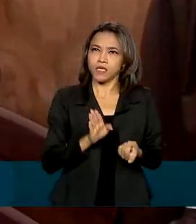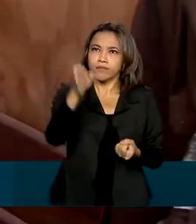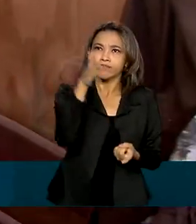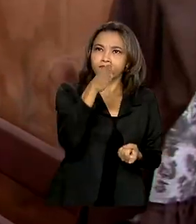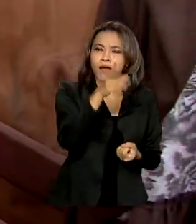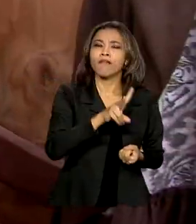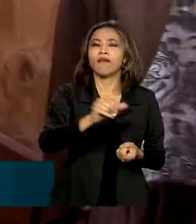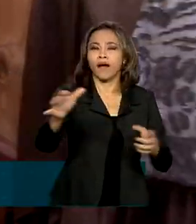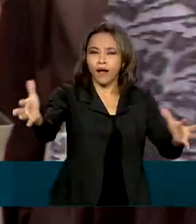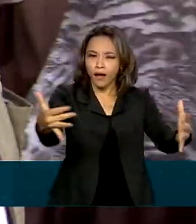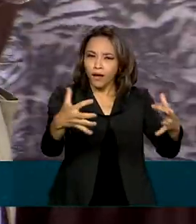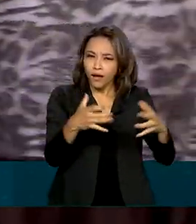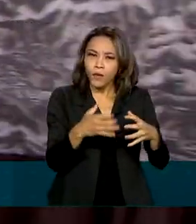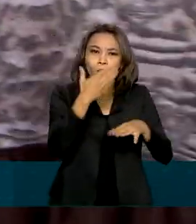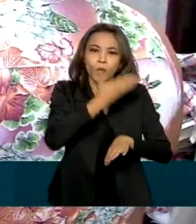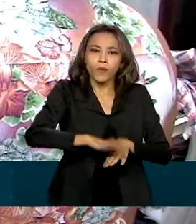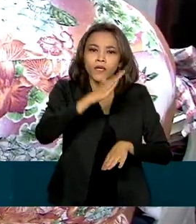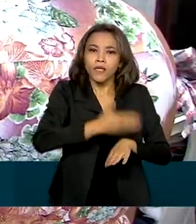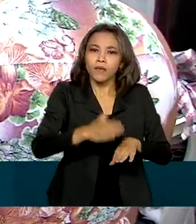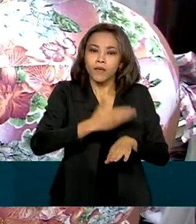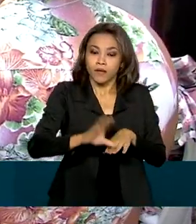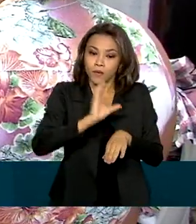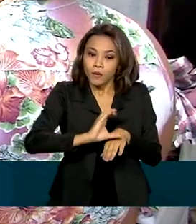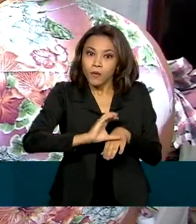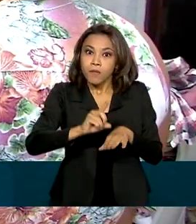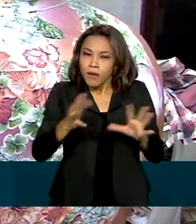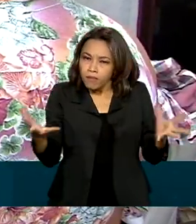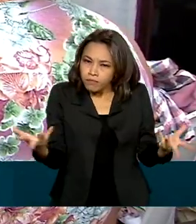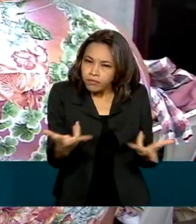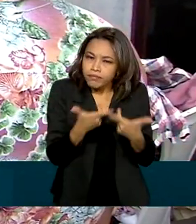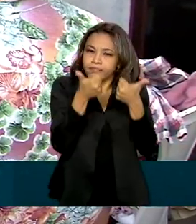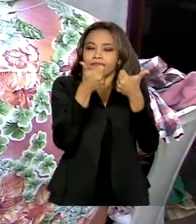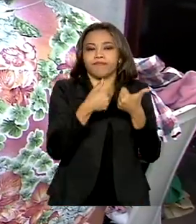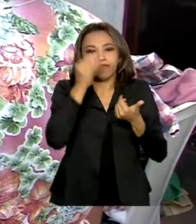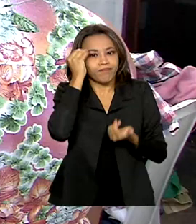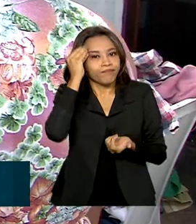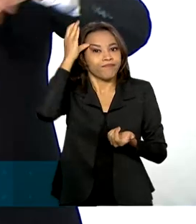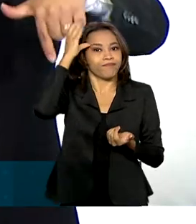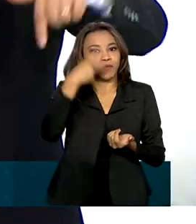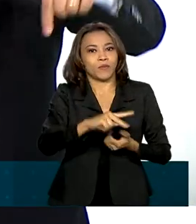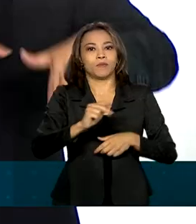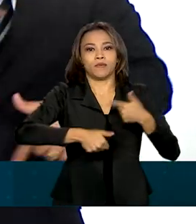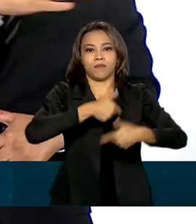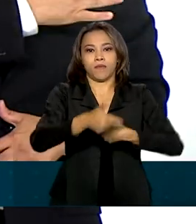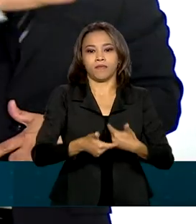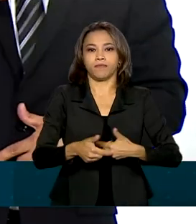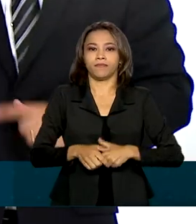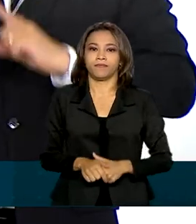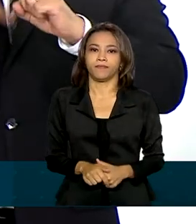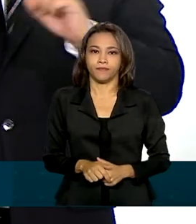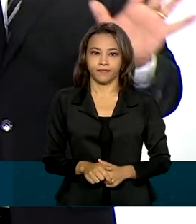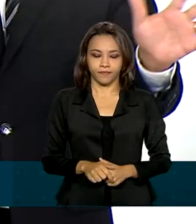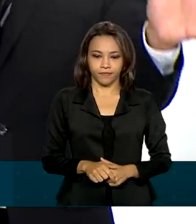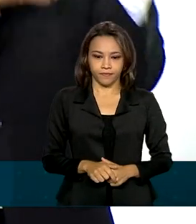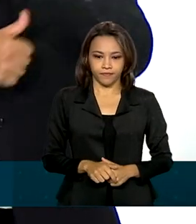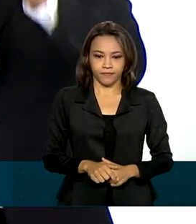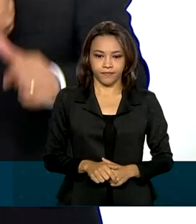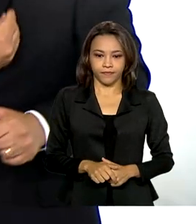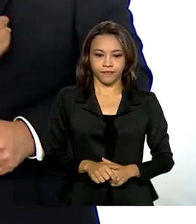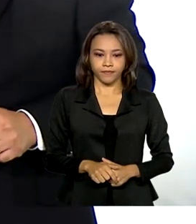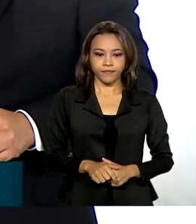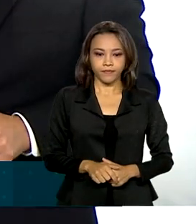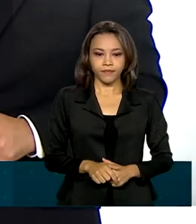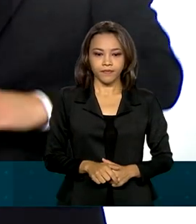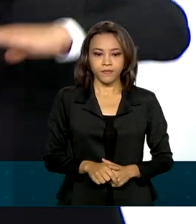vão passar por um curso de capacitação para aprimorar ainda mais as atividades. Nós vamos ter homens e mulheres